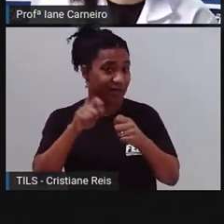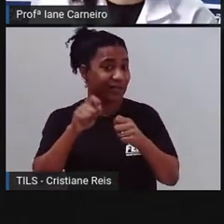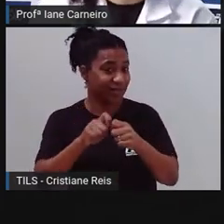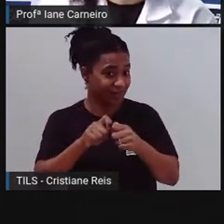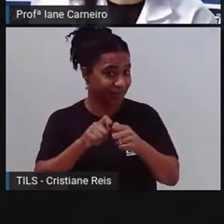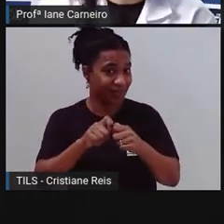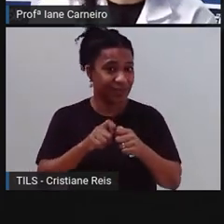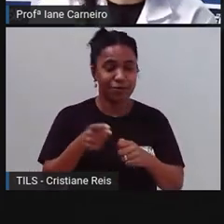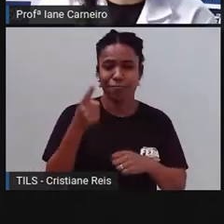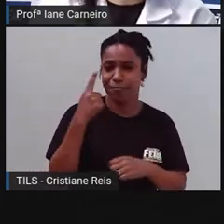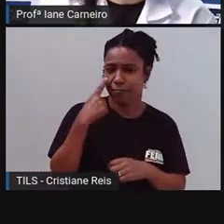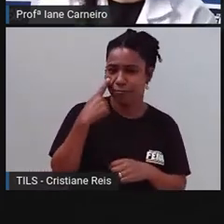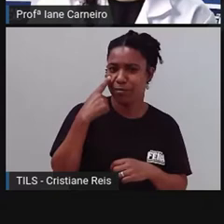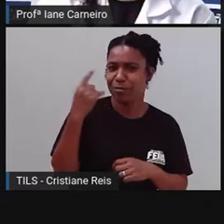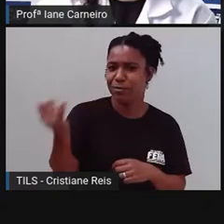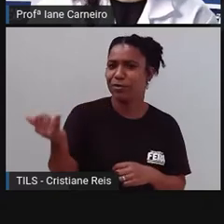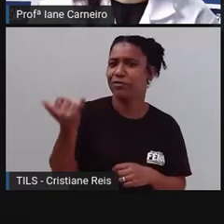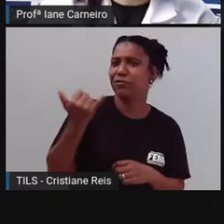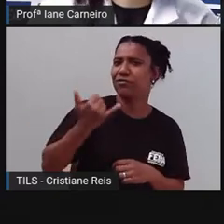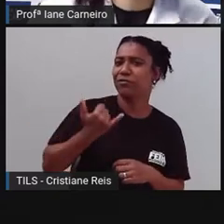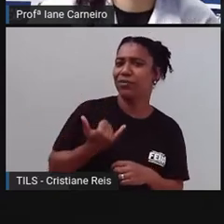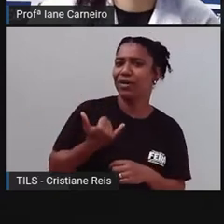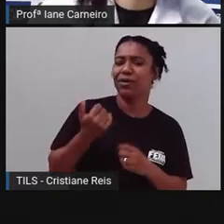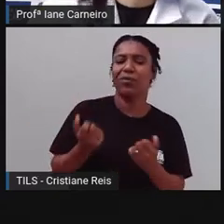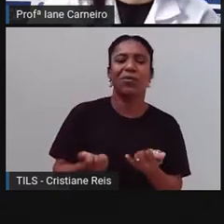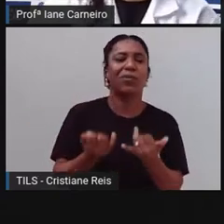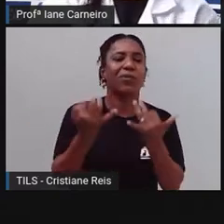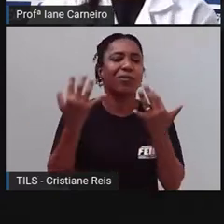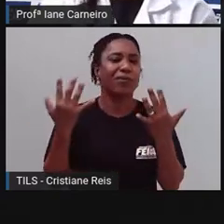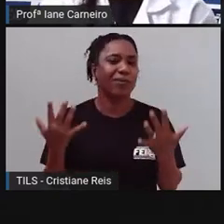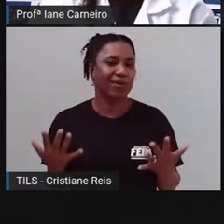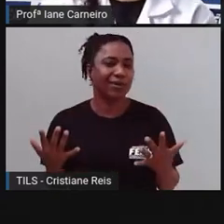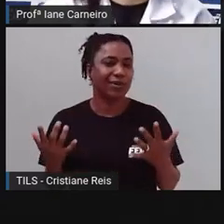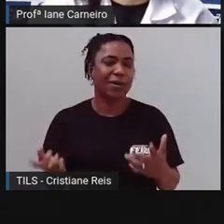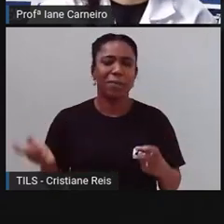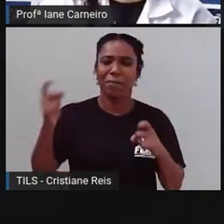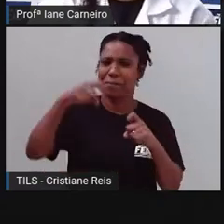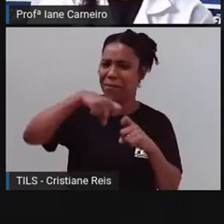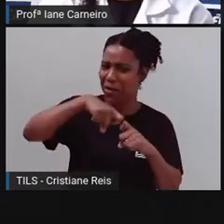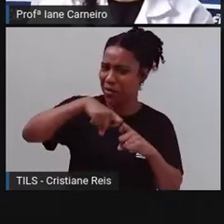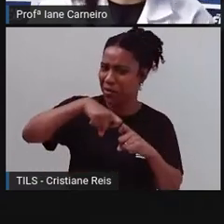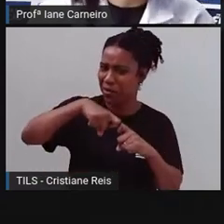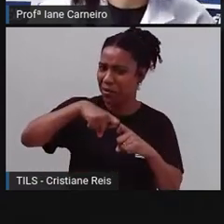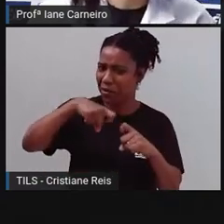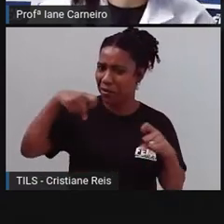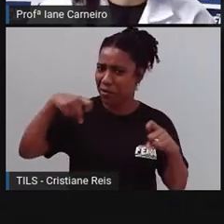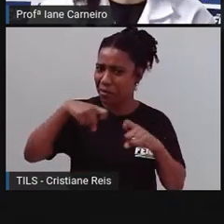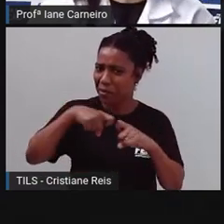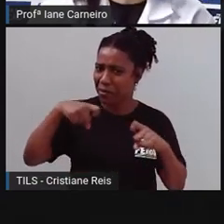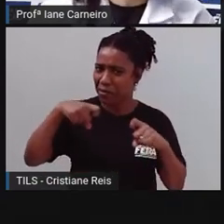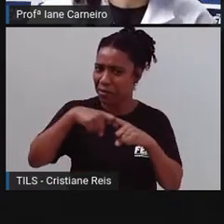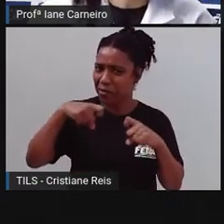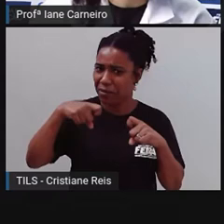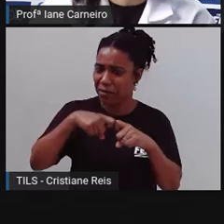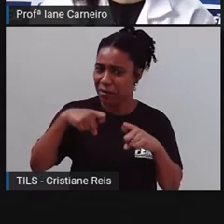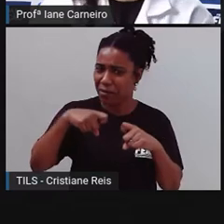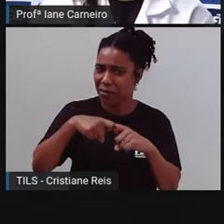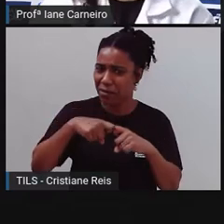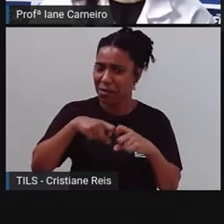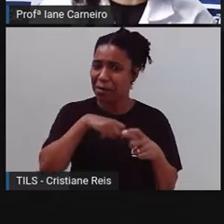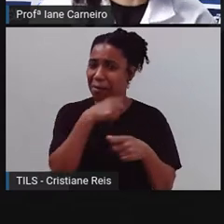Diga lá, minha menina, quantas meias vem a ser? Eita que essa ficou confusa, hein?